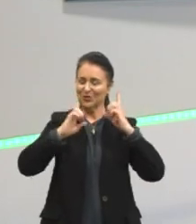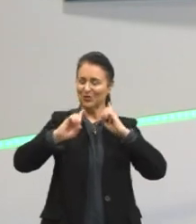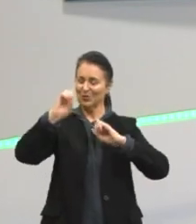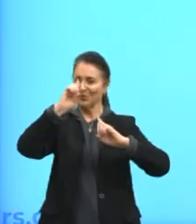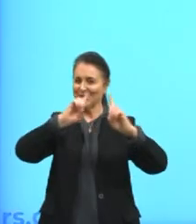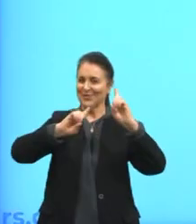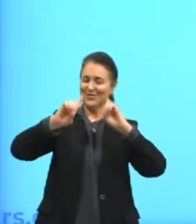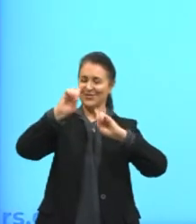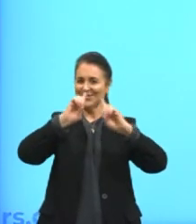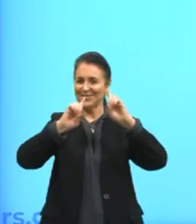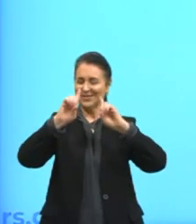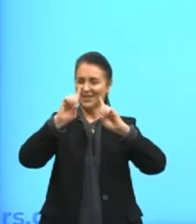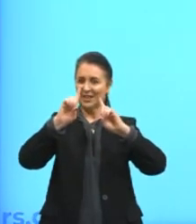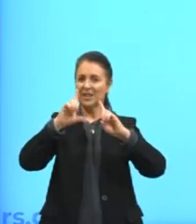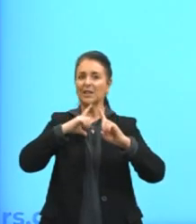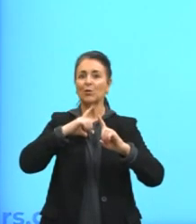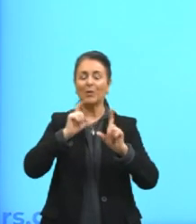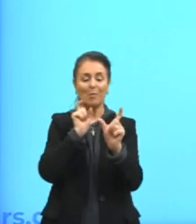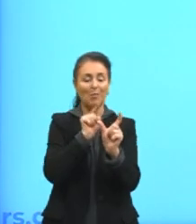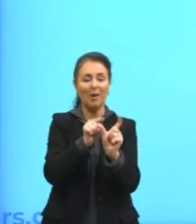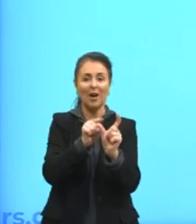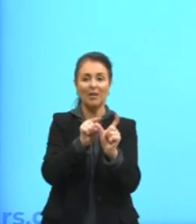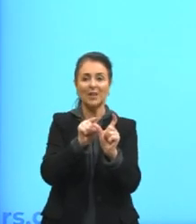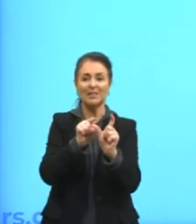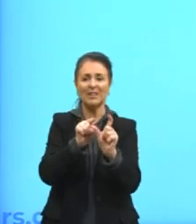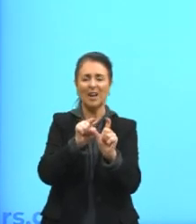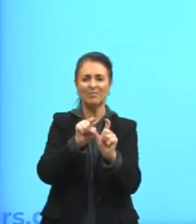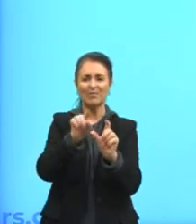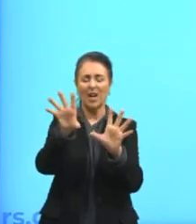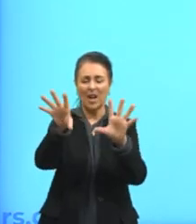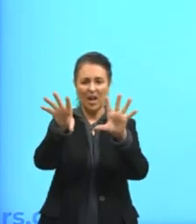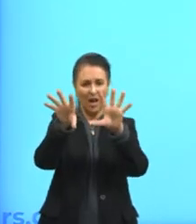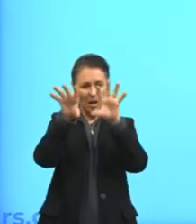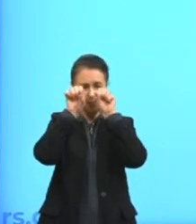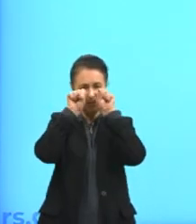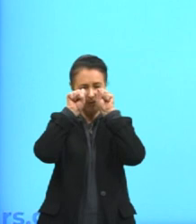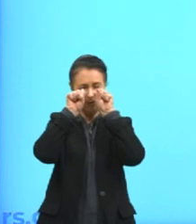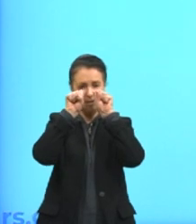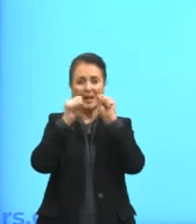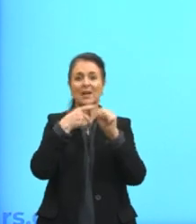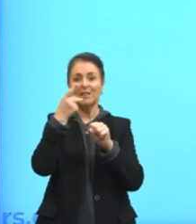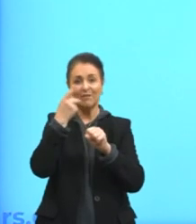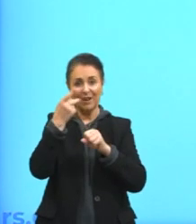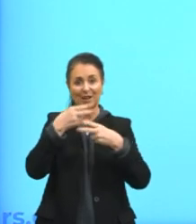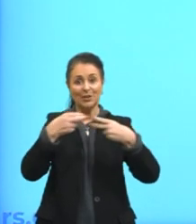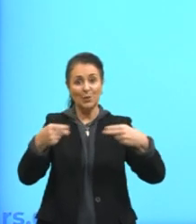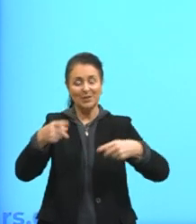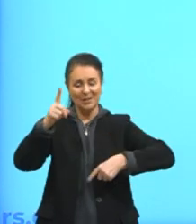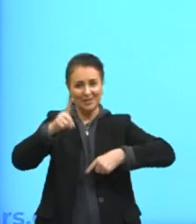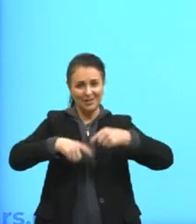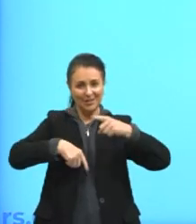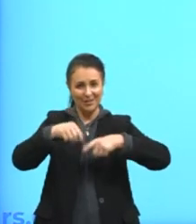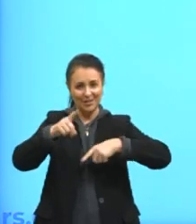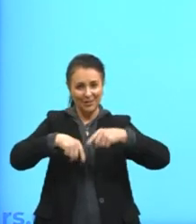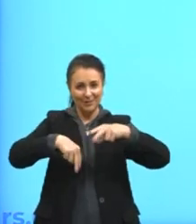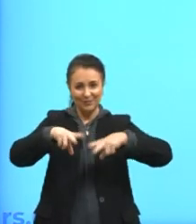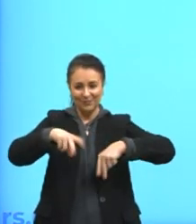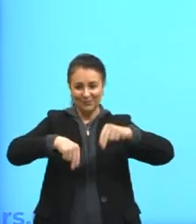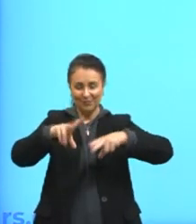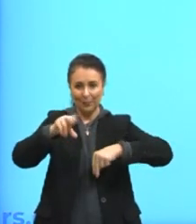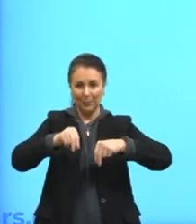tem esses termos abstratos para falar sobre características concretas. O gênero pela